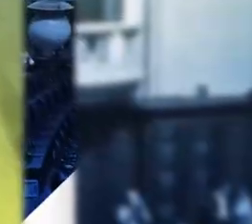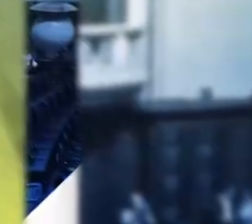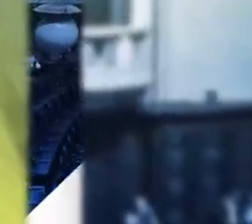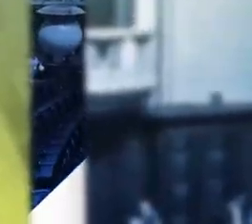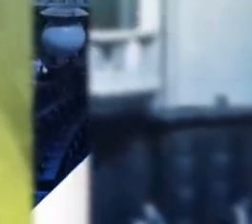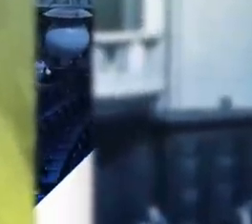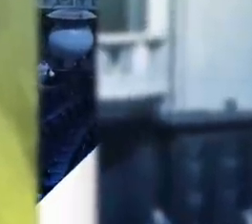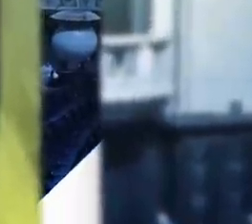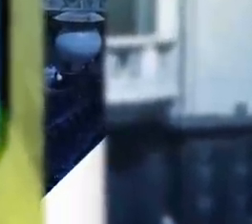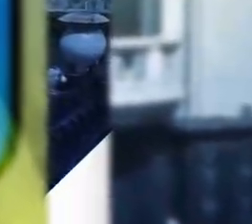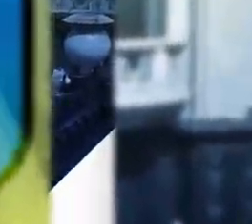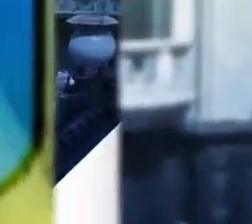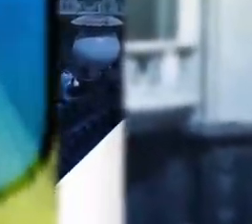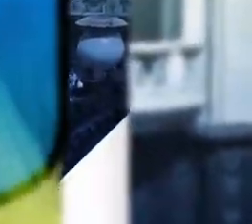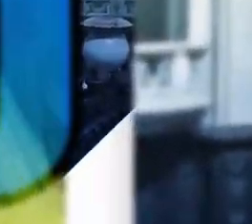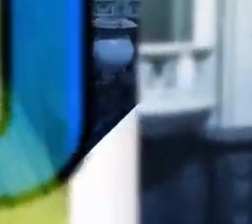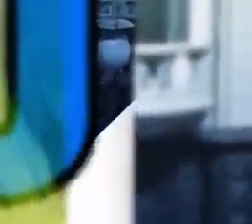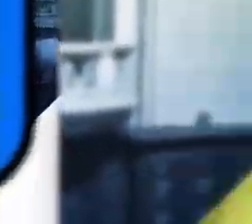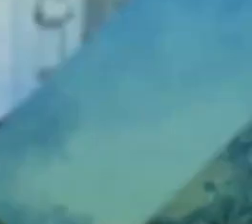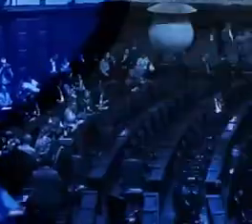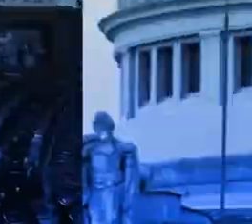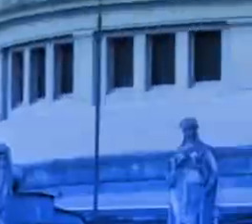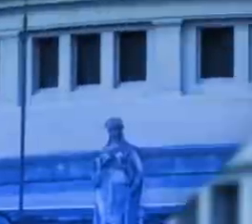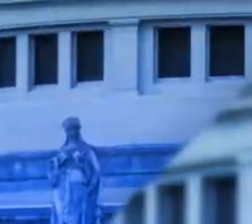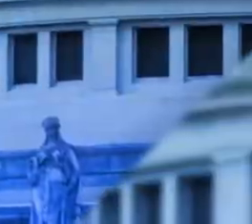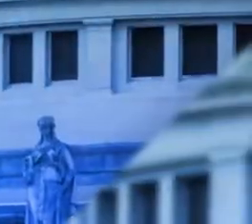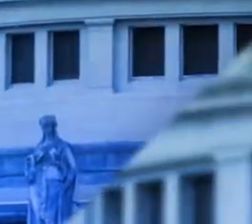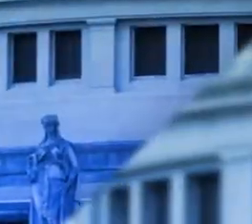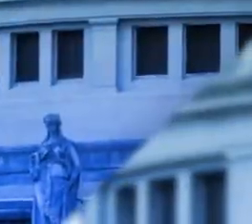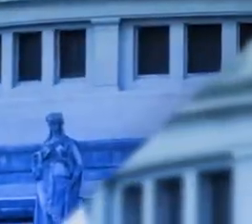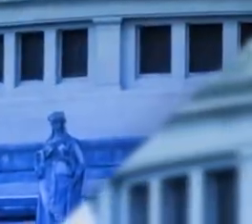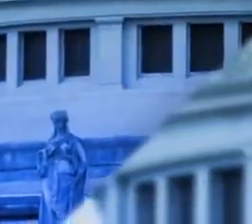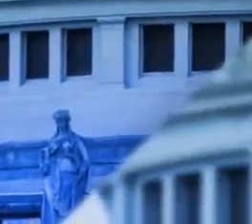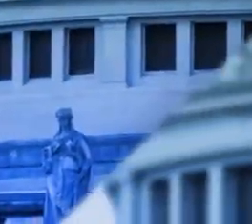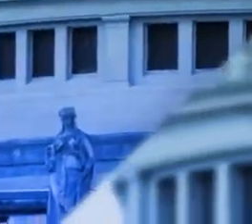Tchau, tchau, tchau. Tchau, tchau.